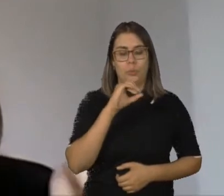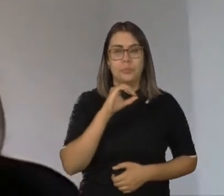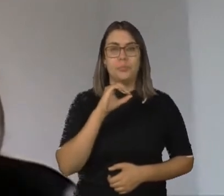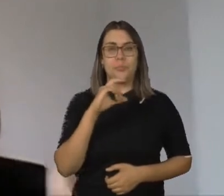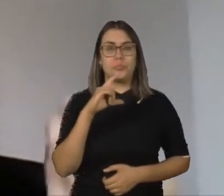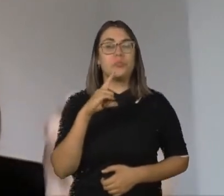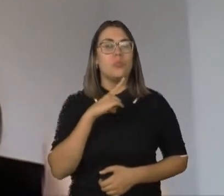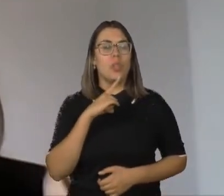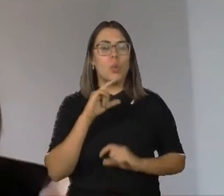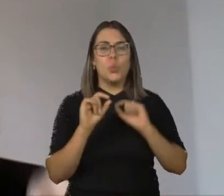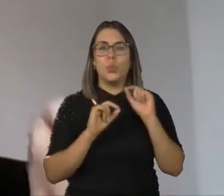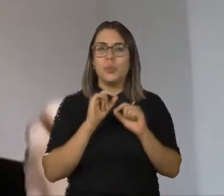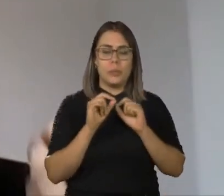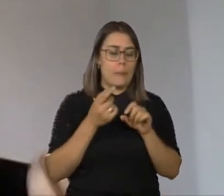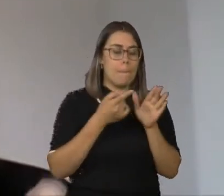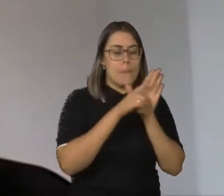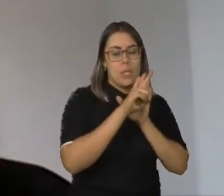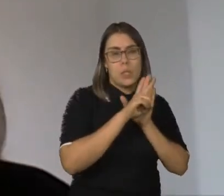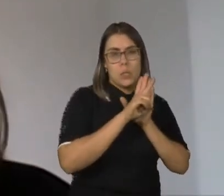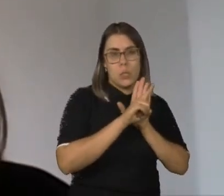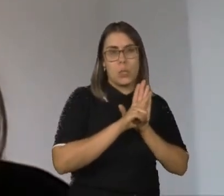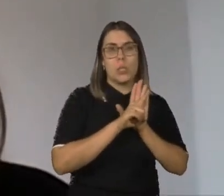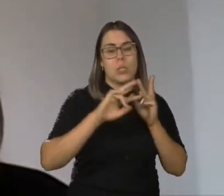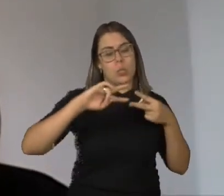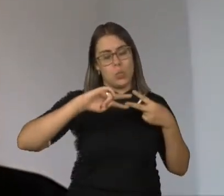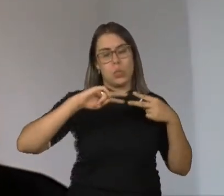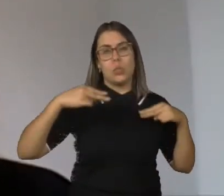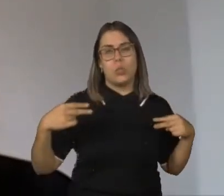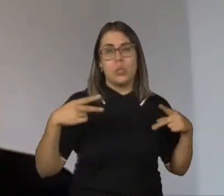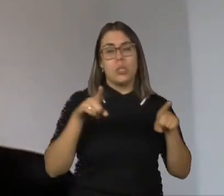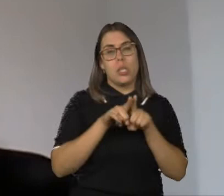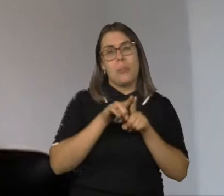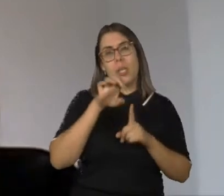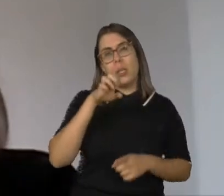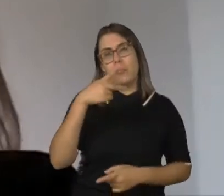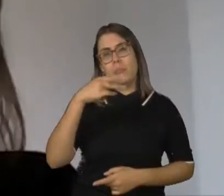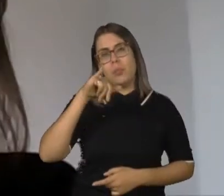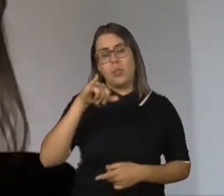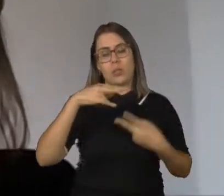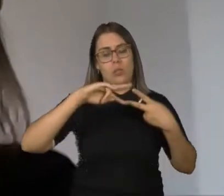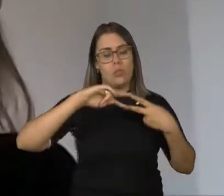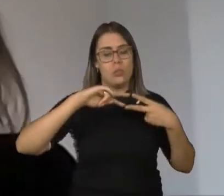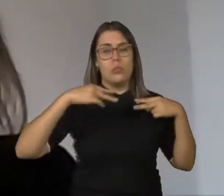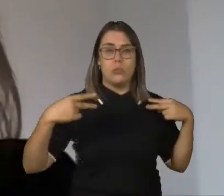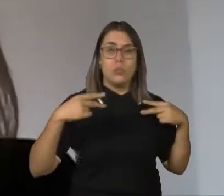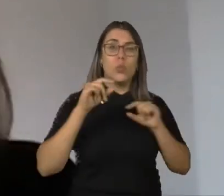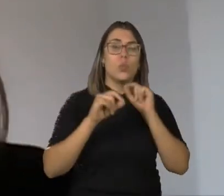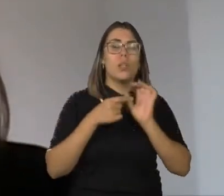temos acesso às pesquisas na área da genética e da epigenética que buscam esclarecer essa relação